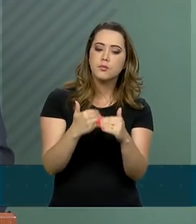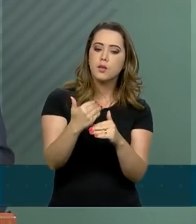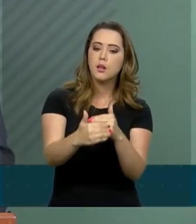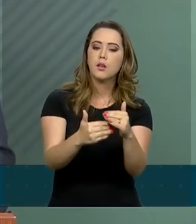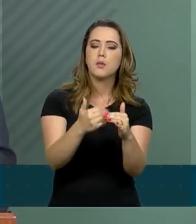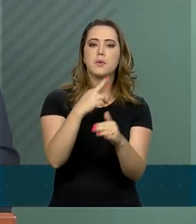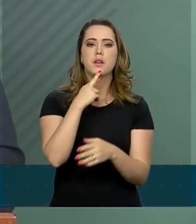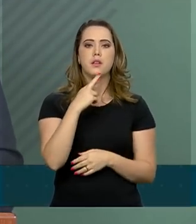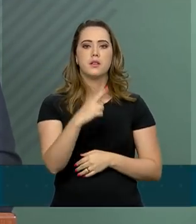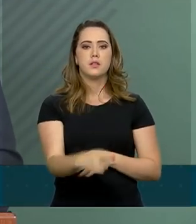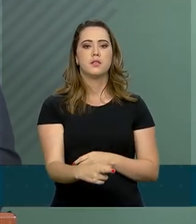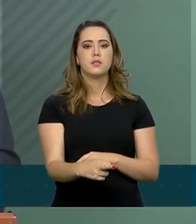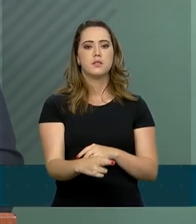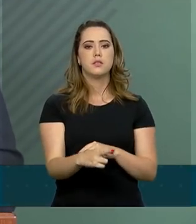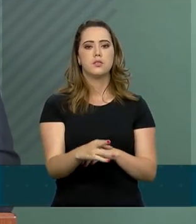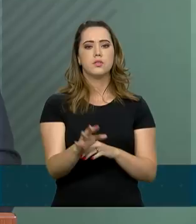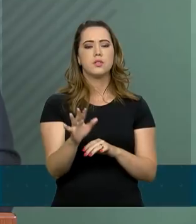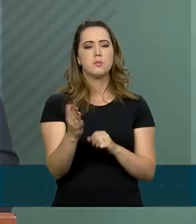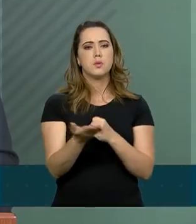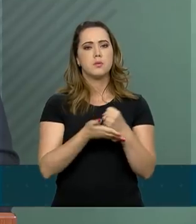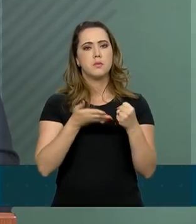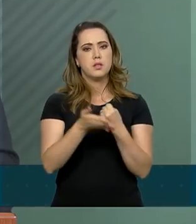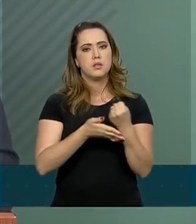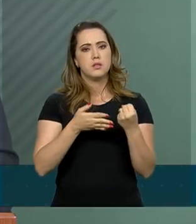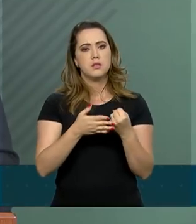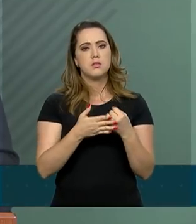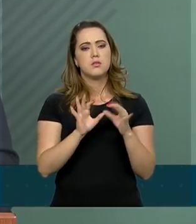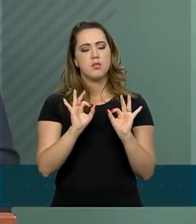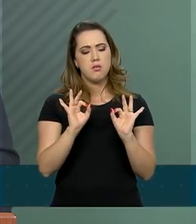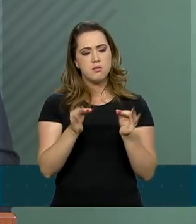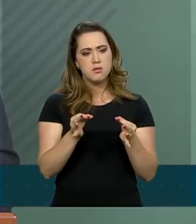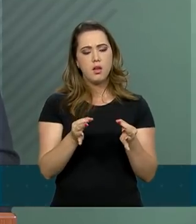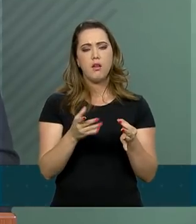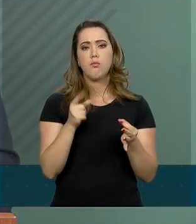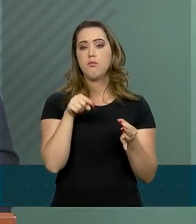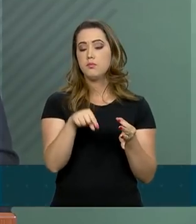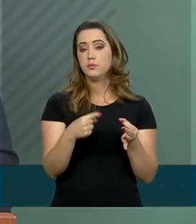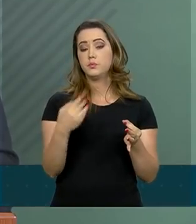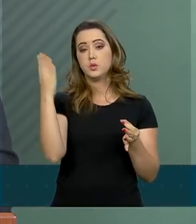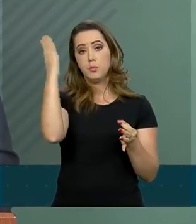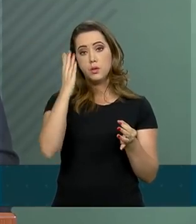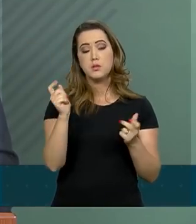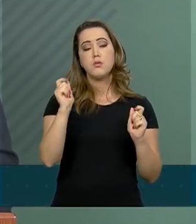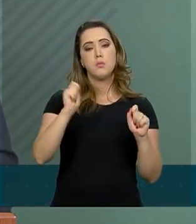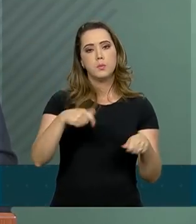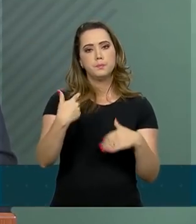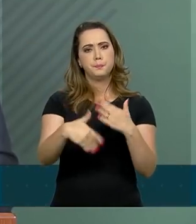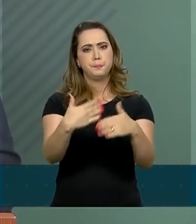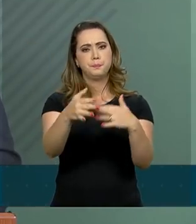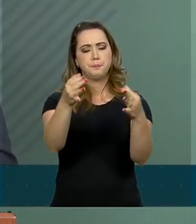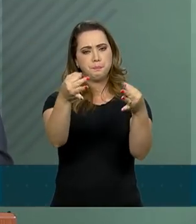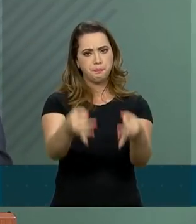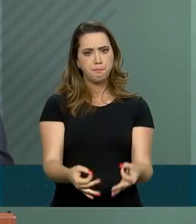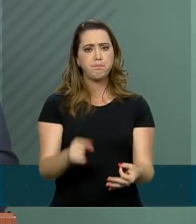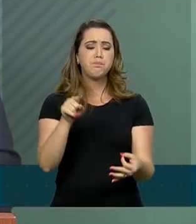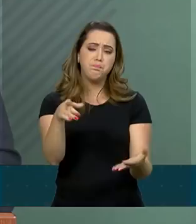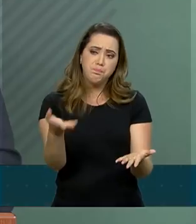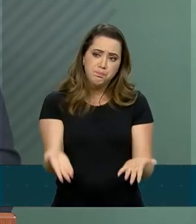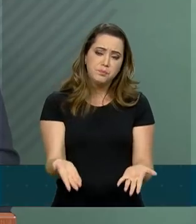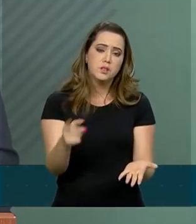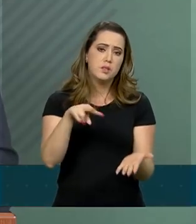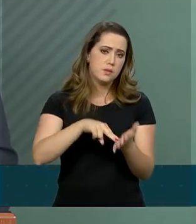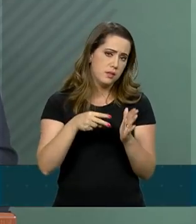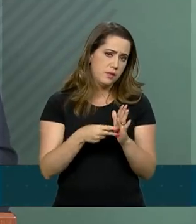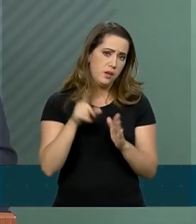as soluções que são estruturais sejam consumadas e que o Brasil possa avançar efetivamente. É nesse sentido